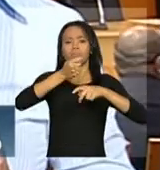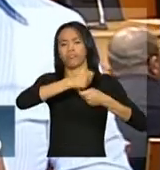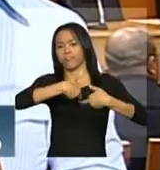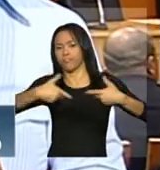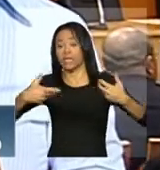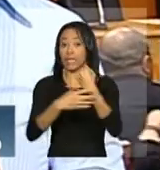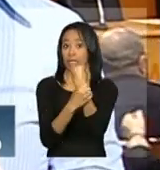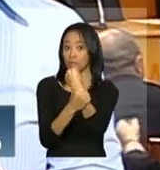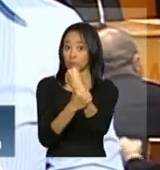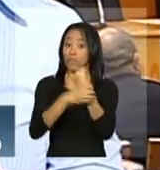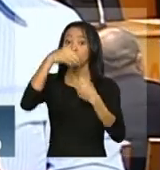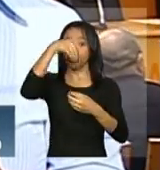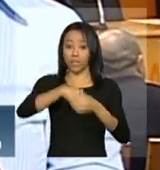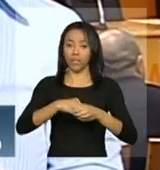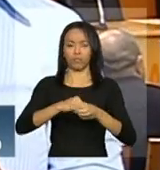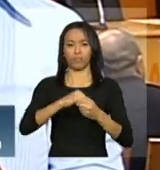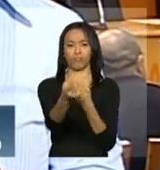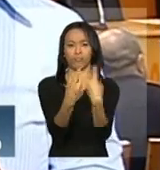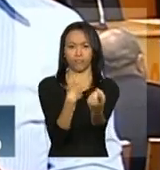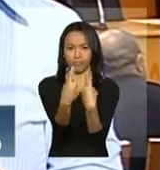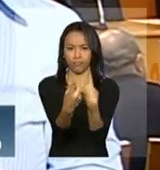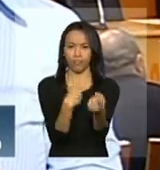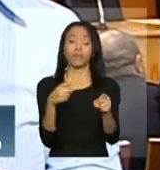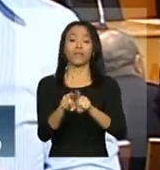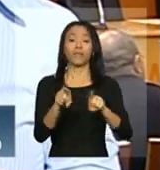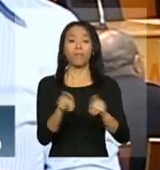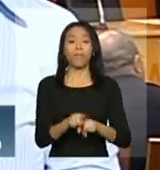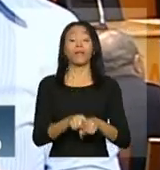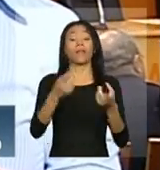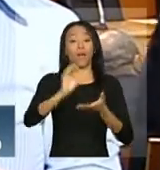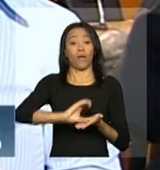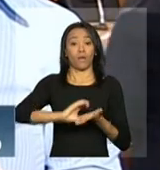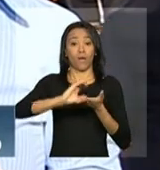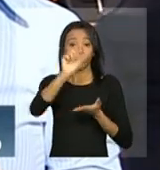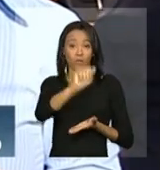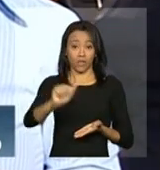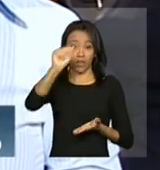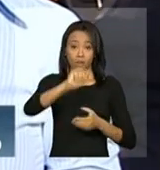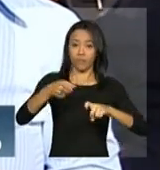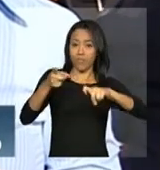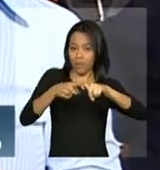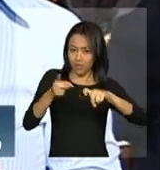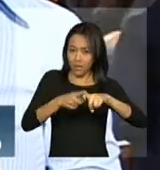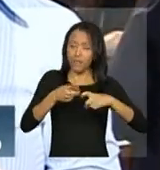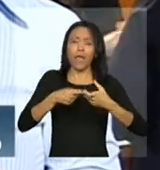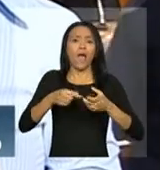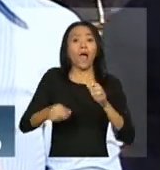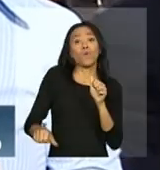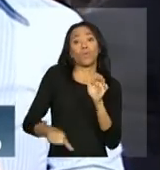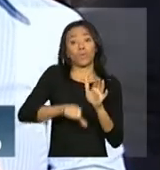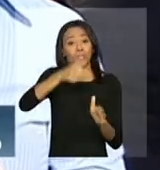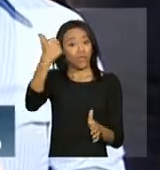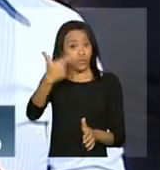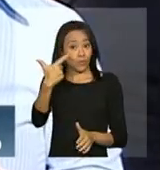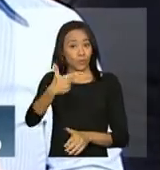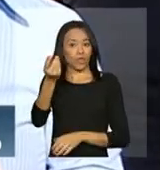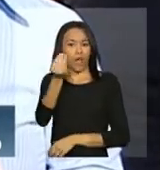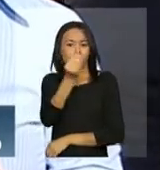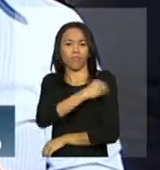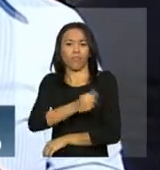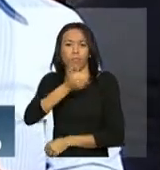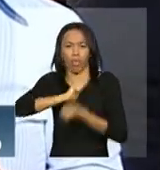trânsito. De acordo com a Associação Brasileira de Medicina de Tráfico, o consumo de álcool é a segunda causa de